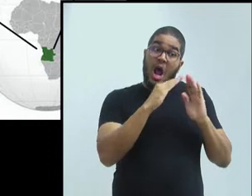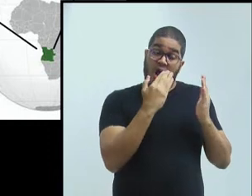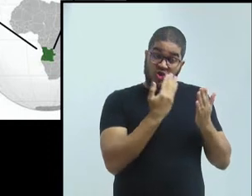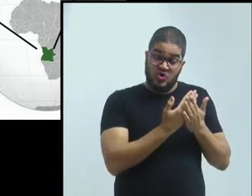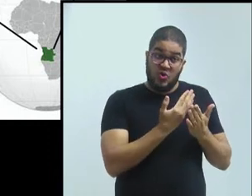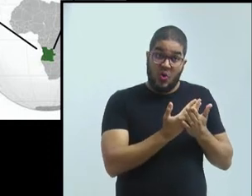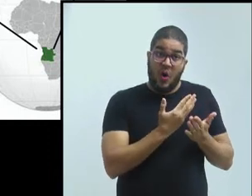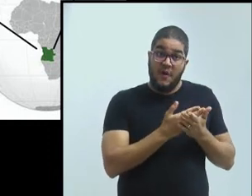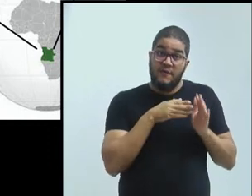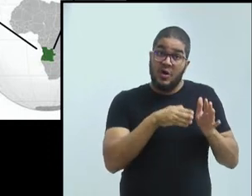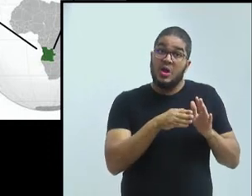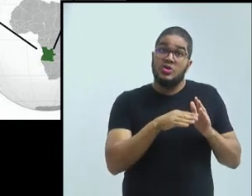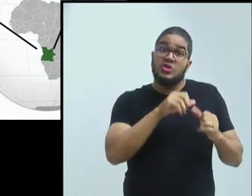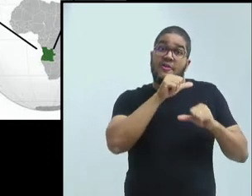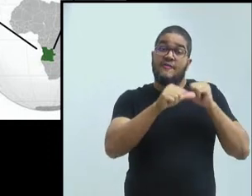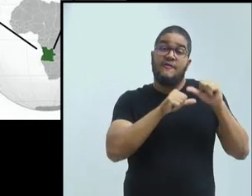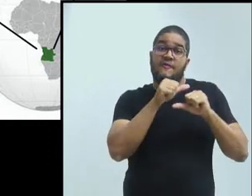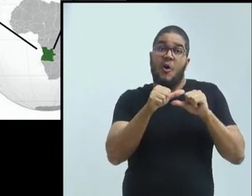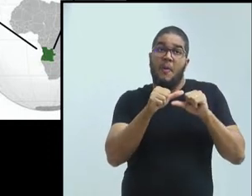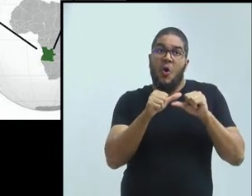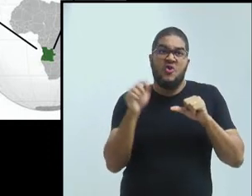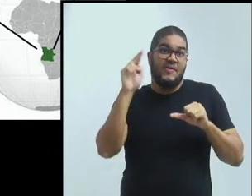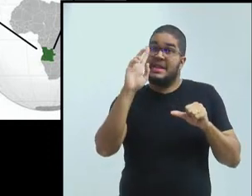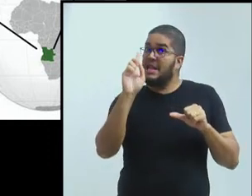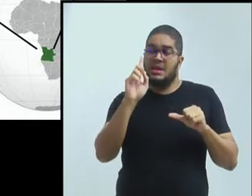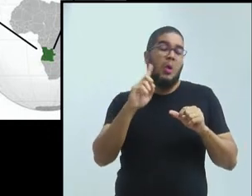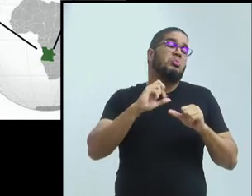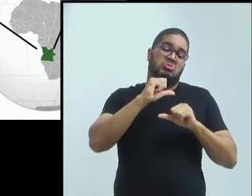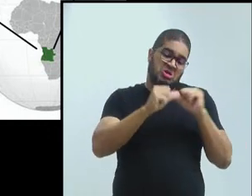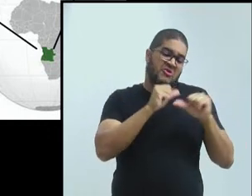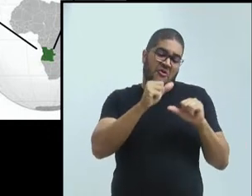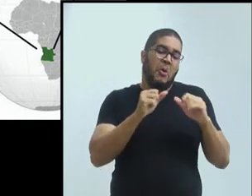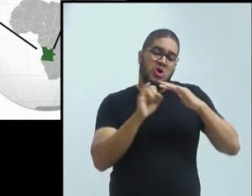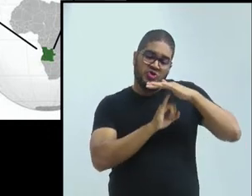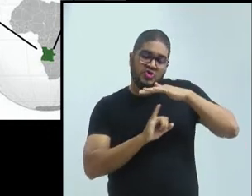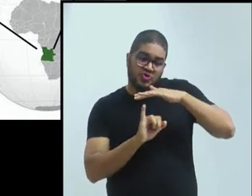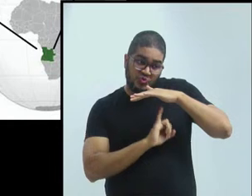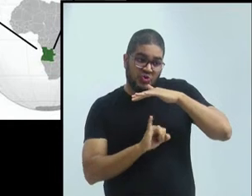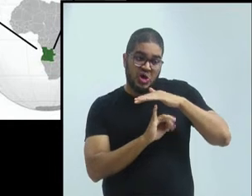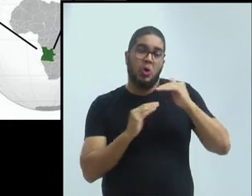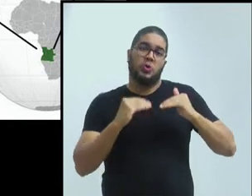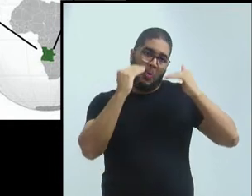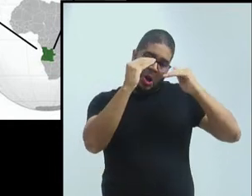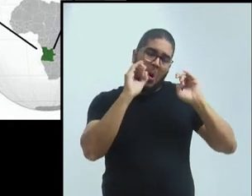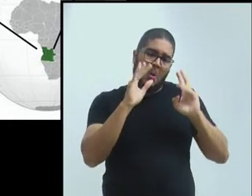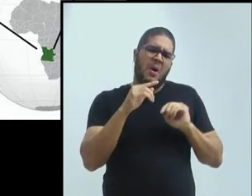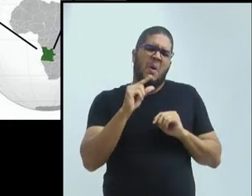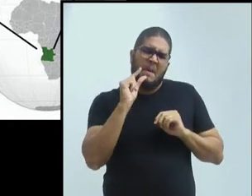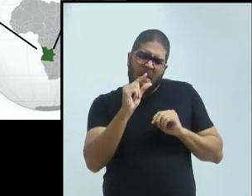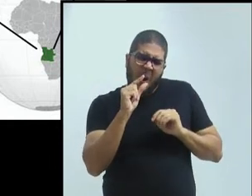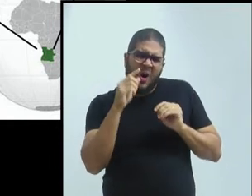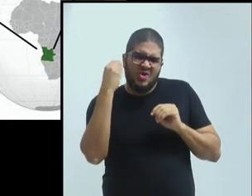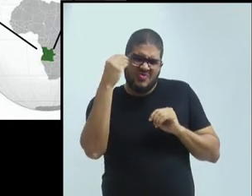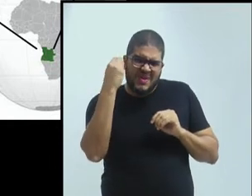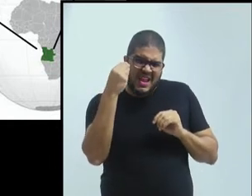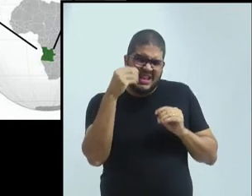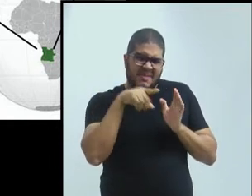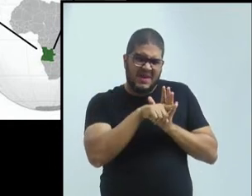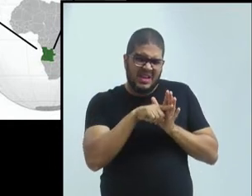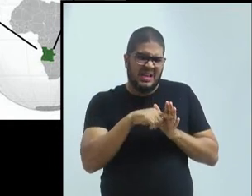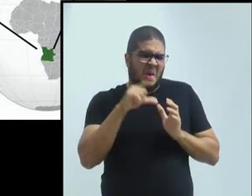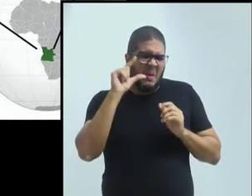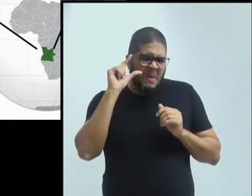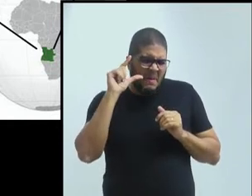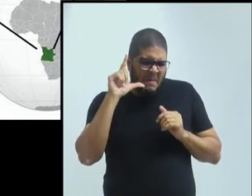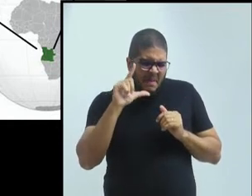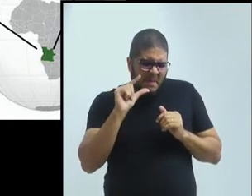instituição de ensino superior. Um quadro de muito pouca experiência com pesquisa. Muito poucos professores são doutores.